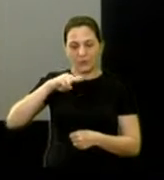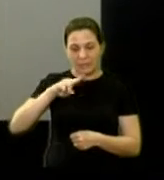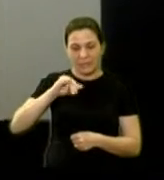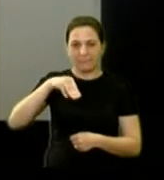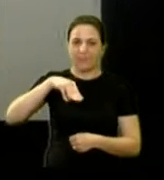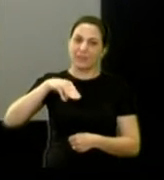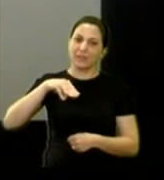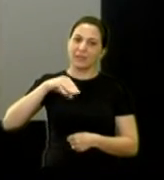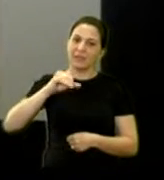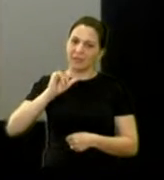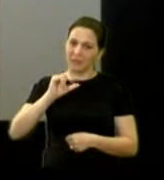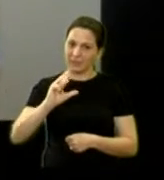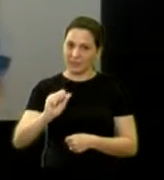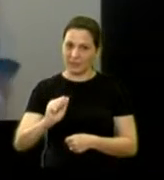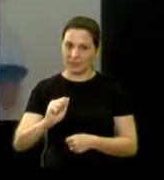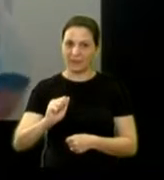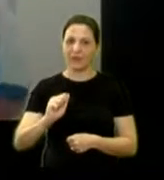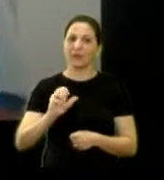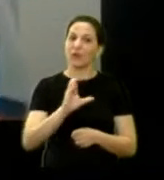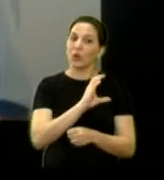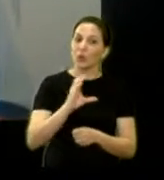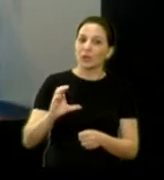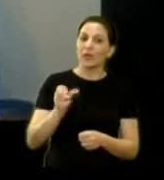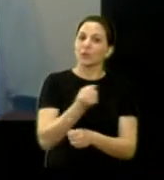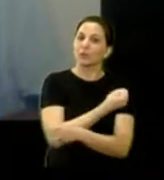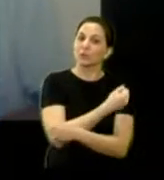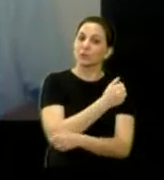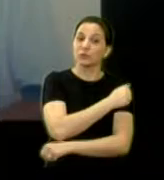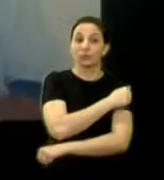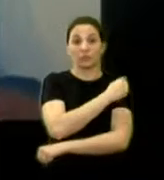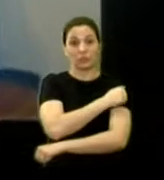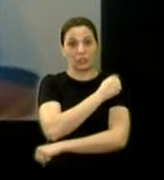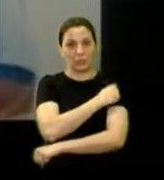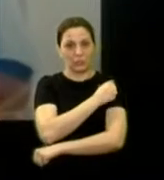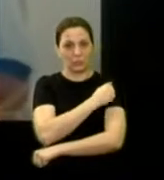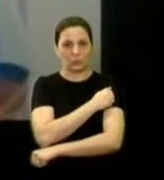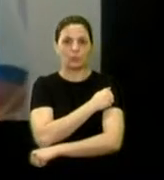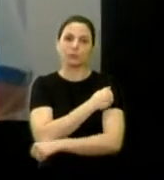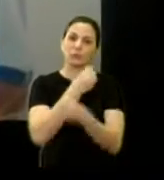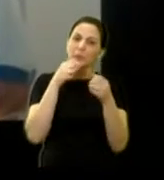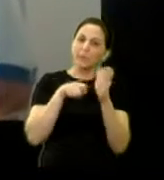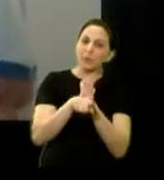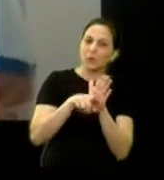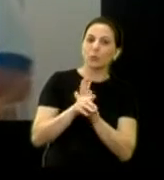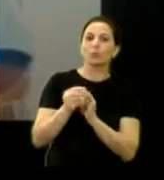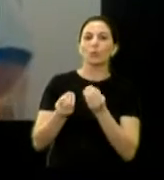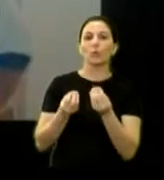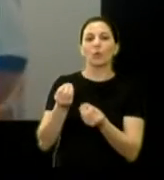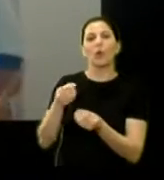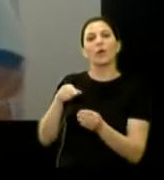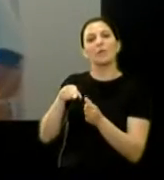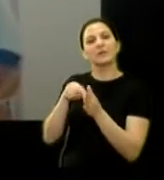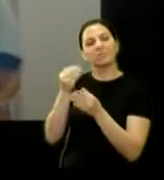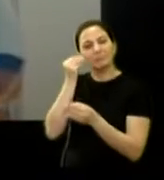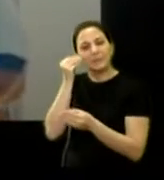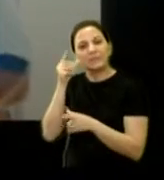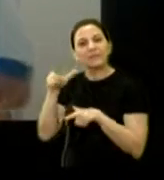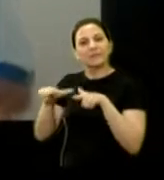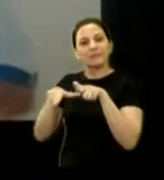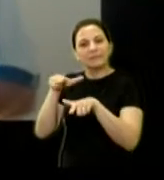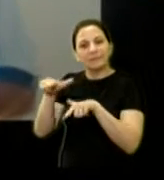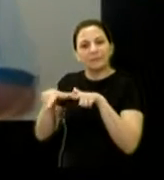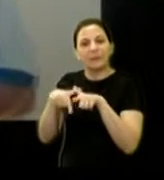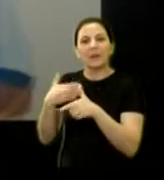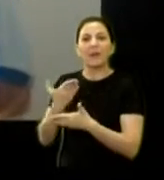país. E é ela que coordena o grupo de alunos. E aí eu pergunto como é que a experiência de trabalhar e como é que